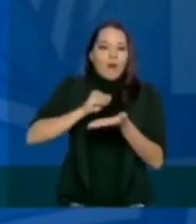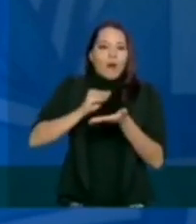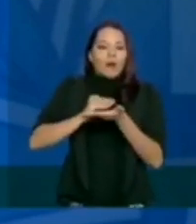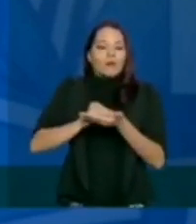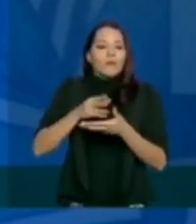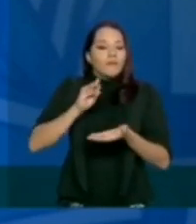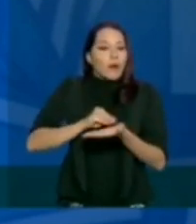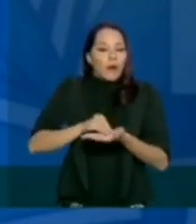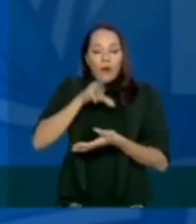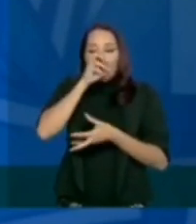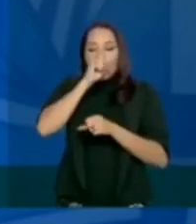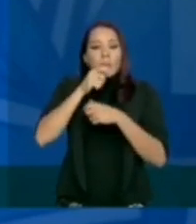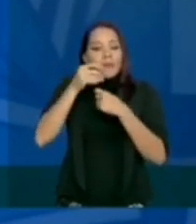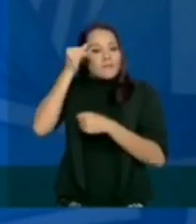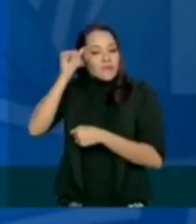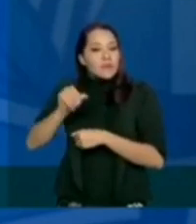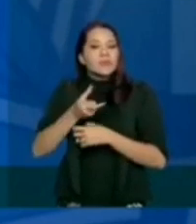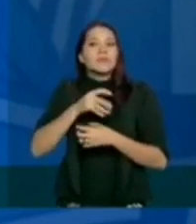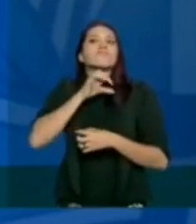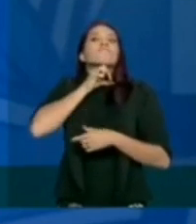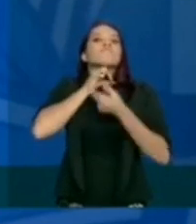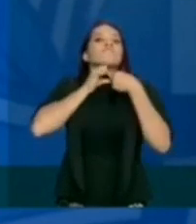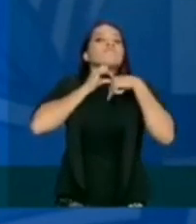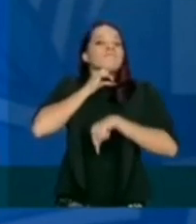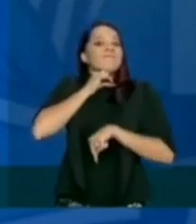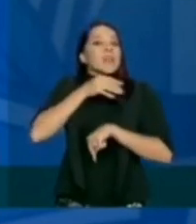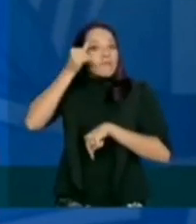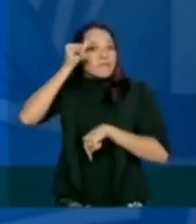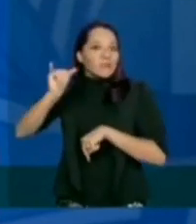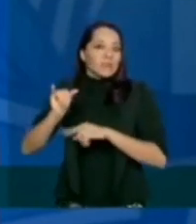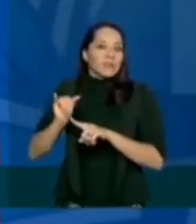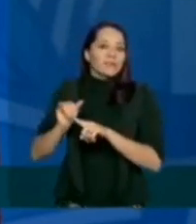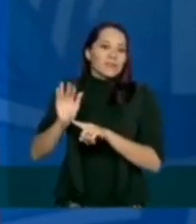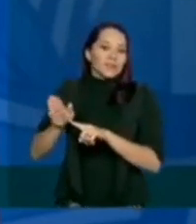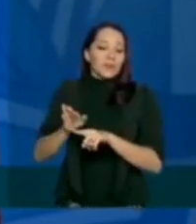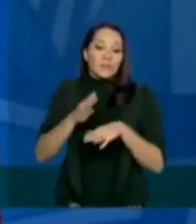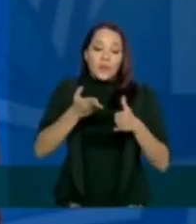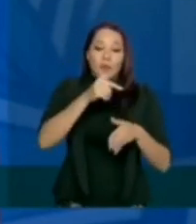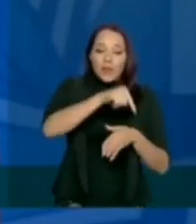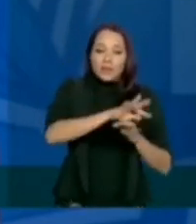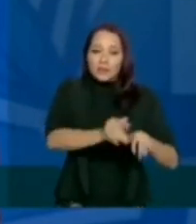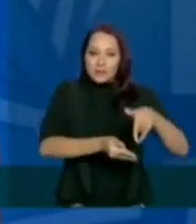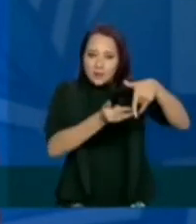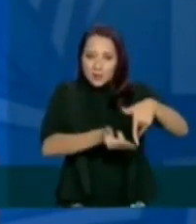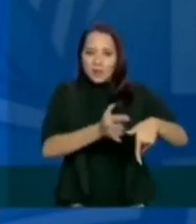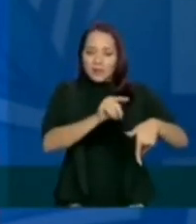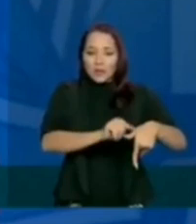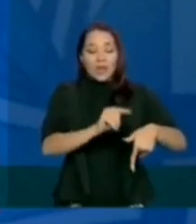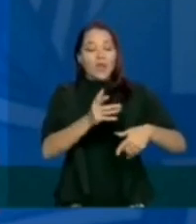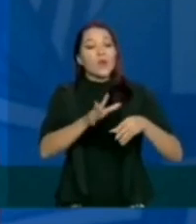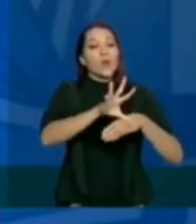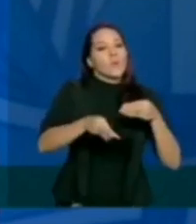grave, evita a necessidade de intubação orotraqueal. Então, eles vêm de uma maneira complementar, não